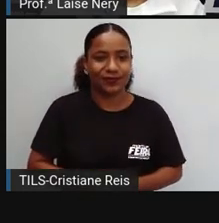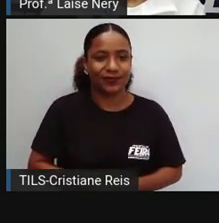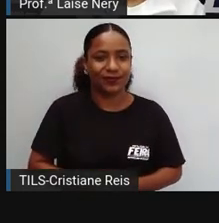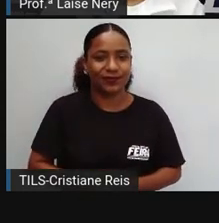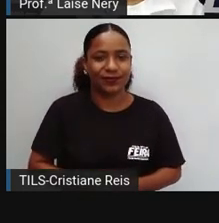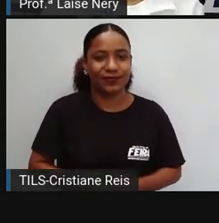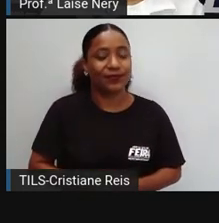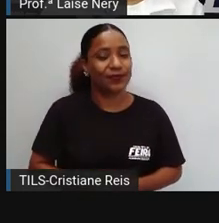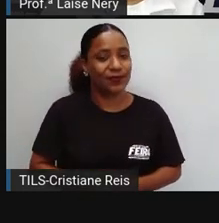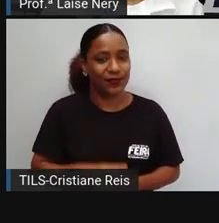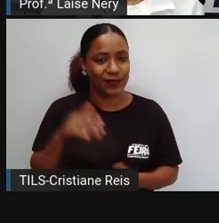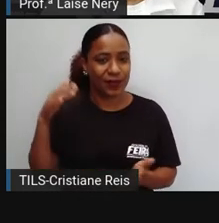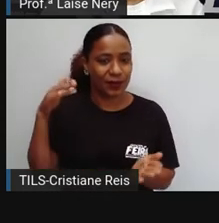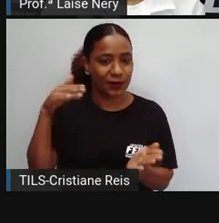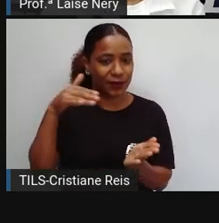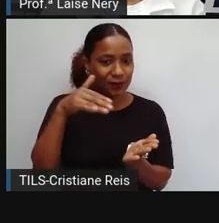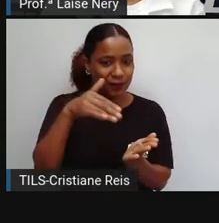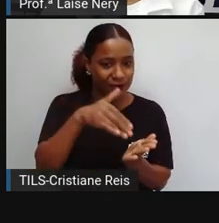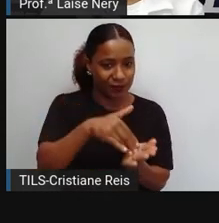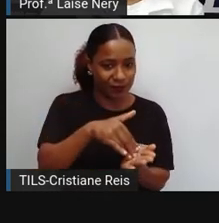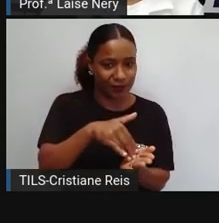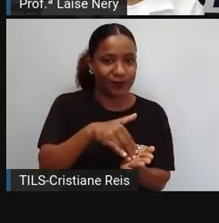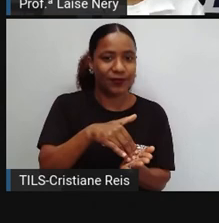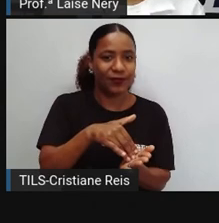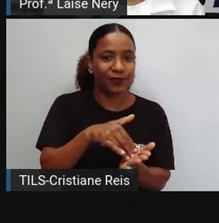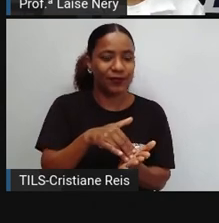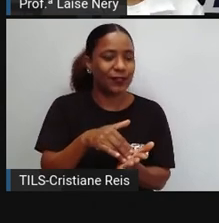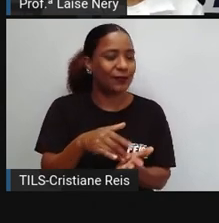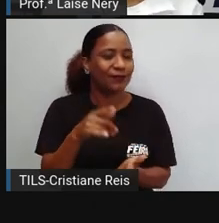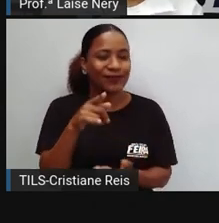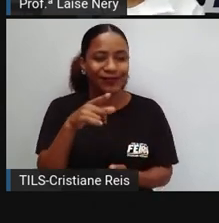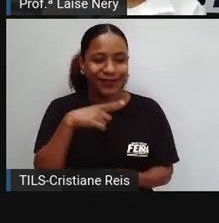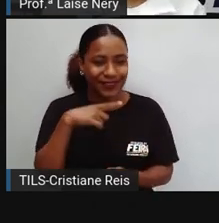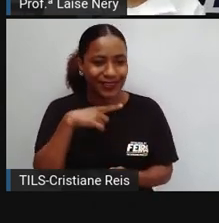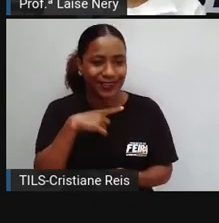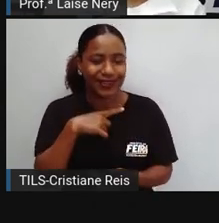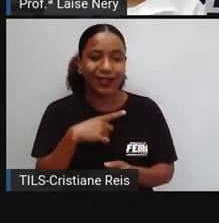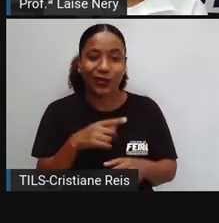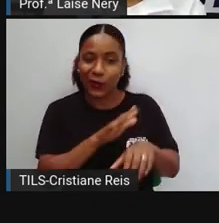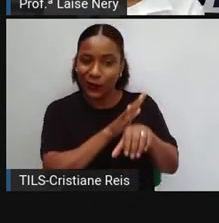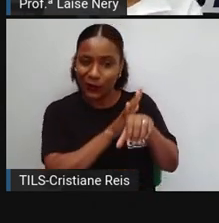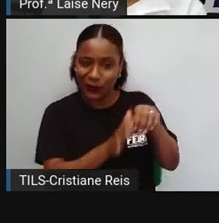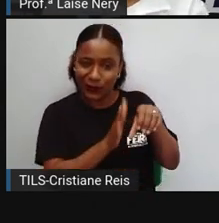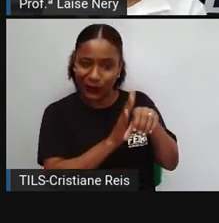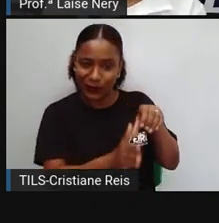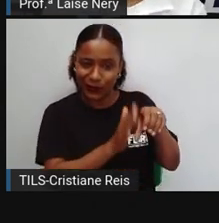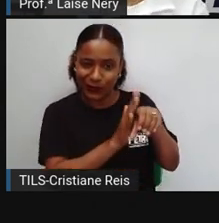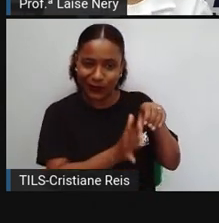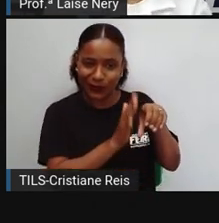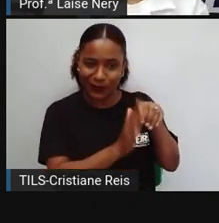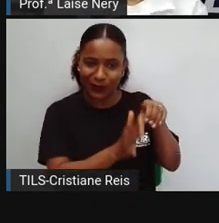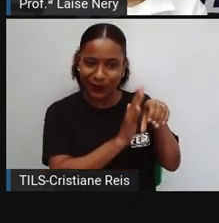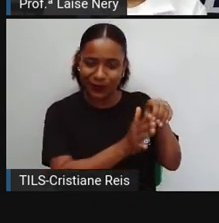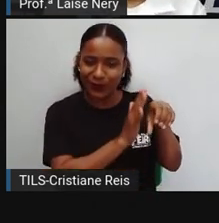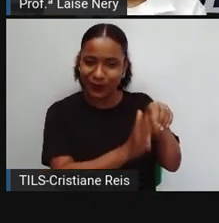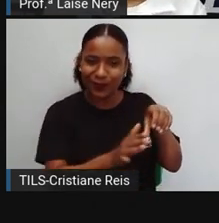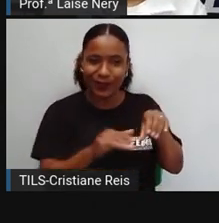E por último, os pimentões que estão lá no mercado para a gente comprar bonitinhos,